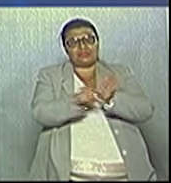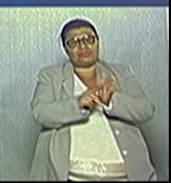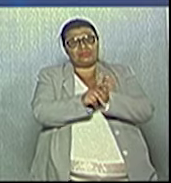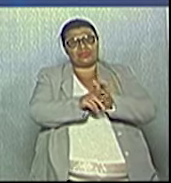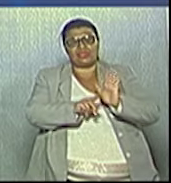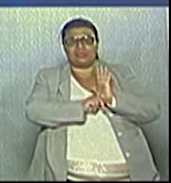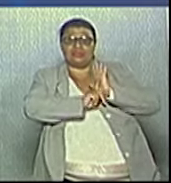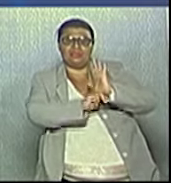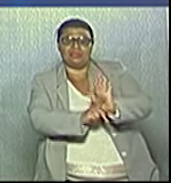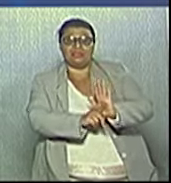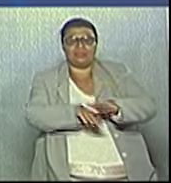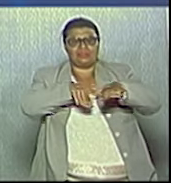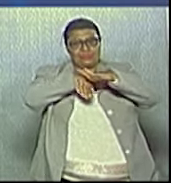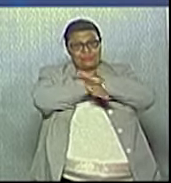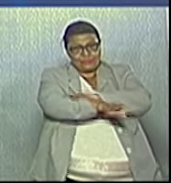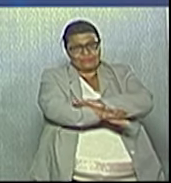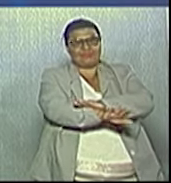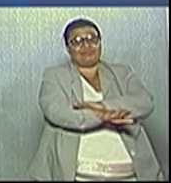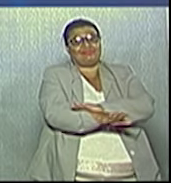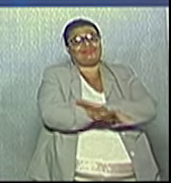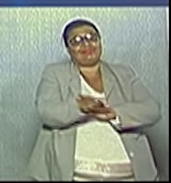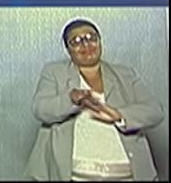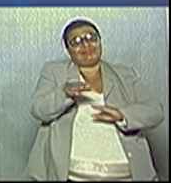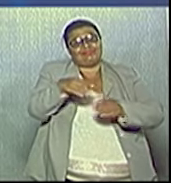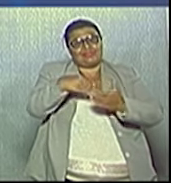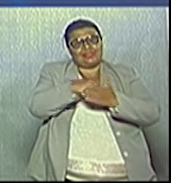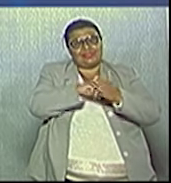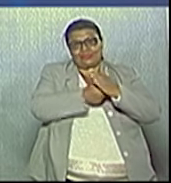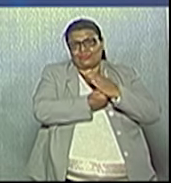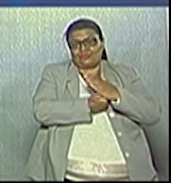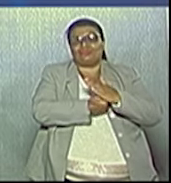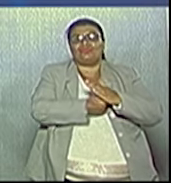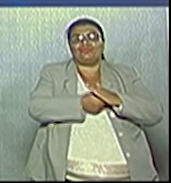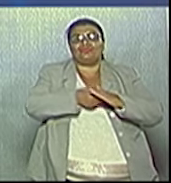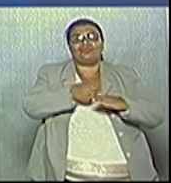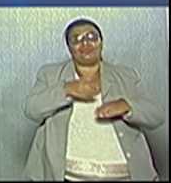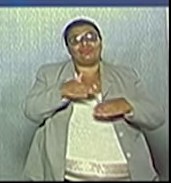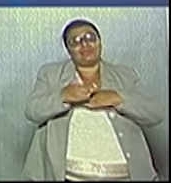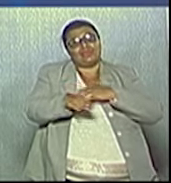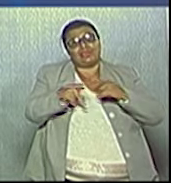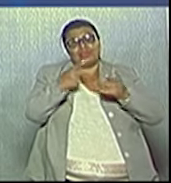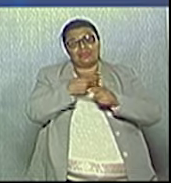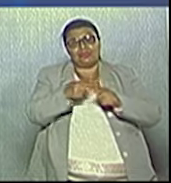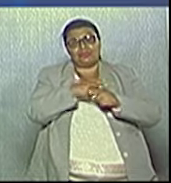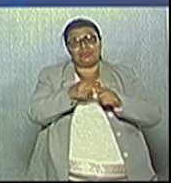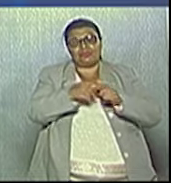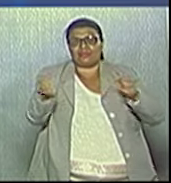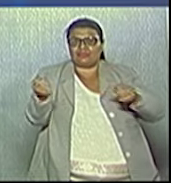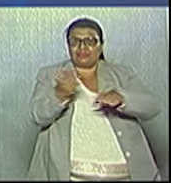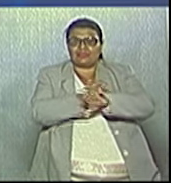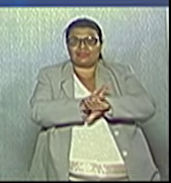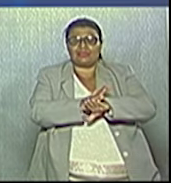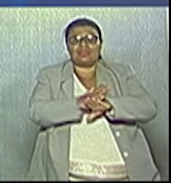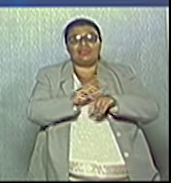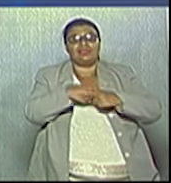foi engavetado, foi negligenciado e vemos o equívoco do desenvolvimento econômico. Isso olha para as indústrias, mas esquece o comércio e não